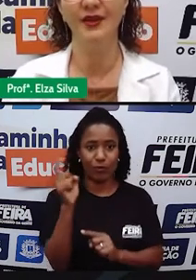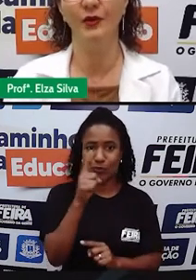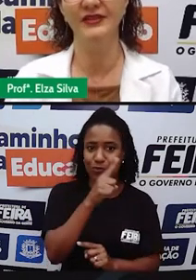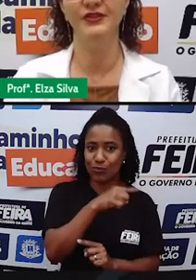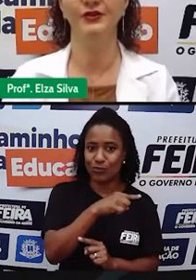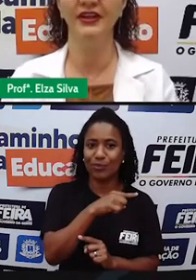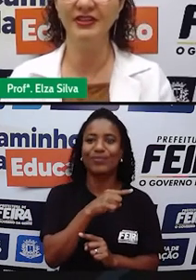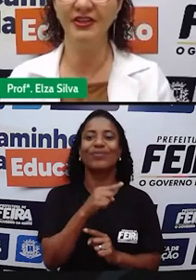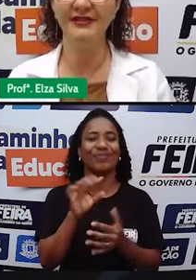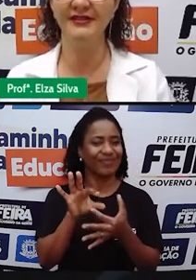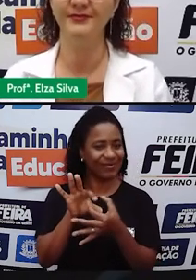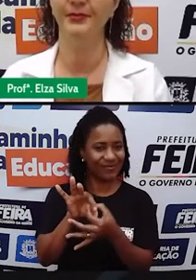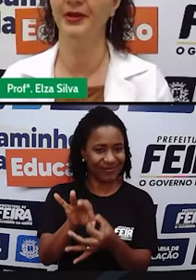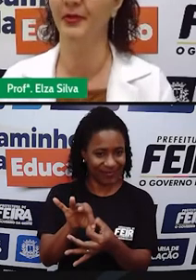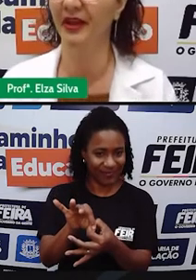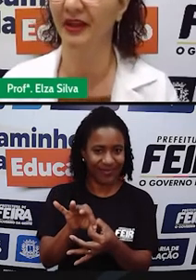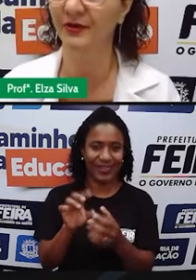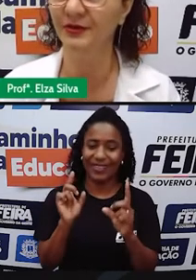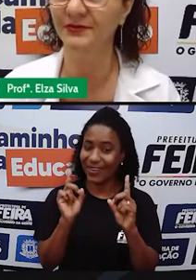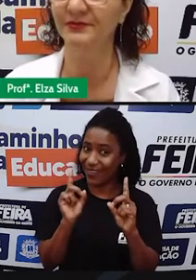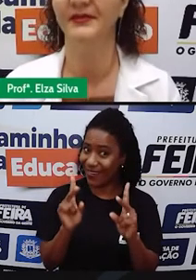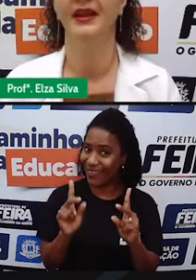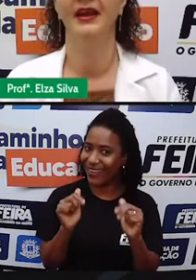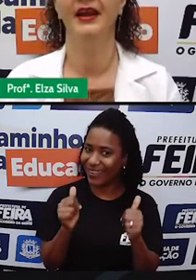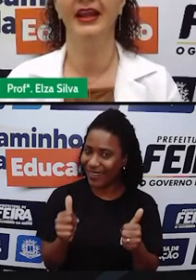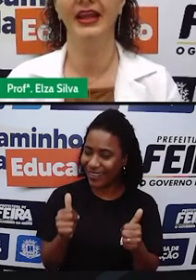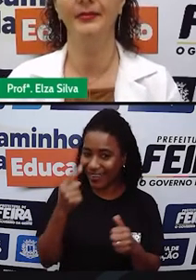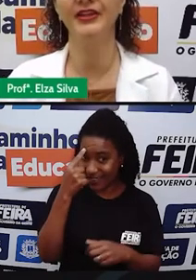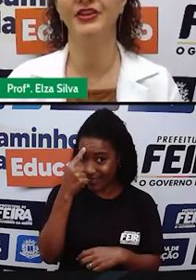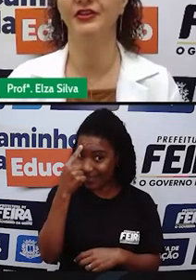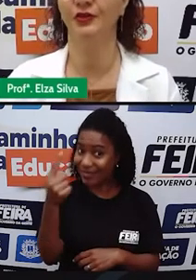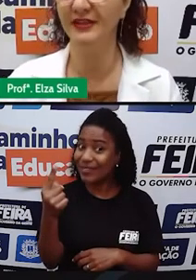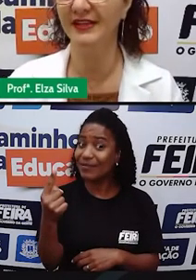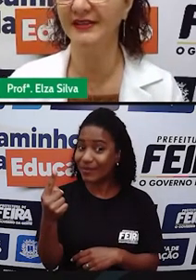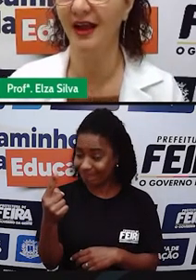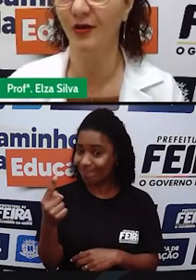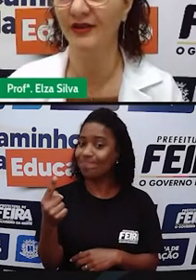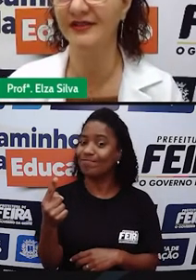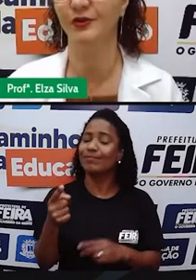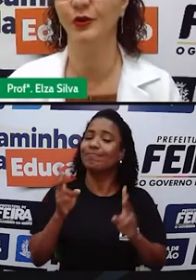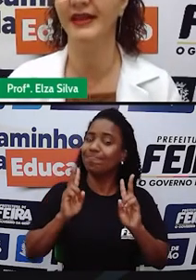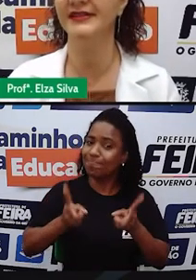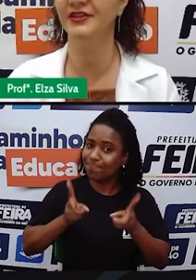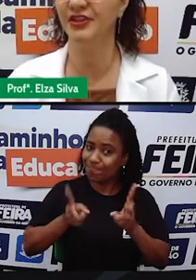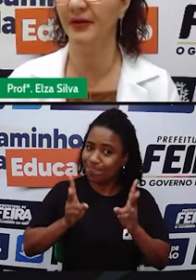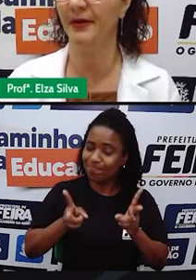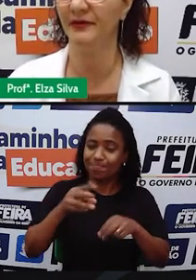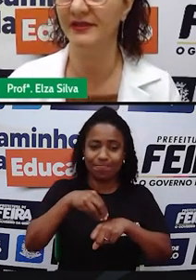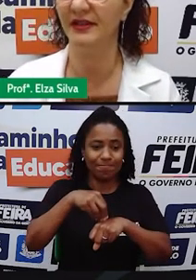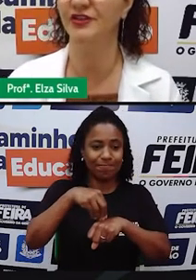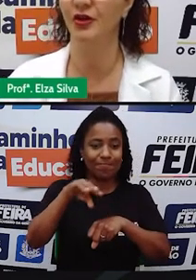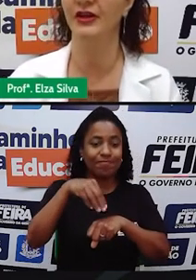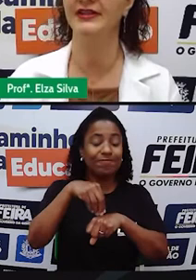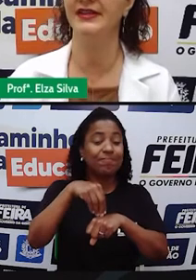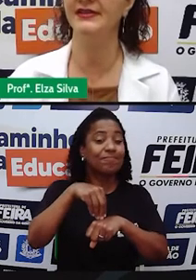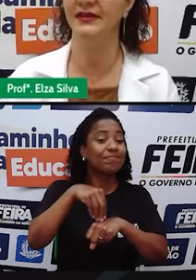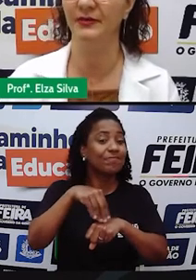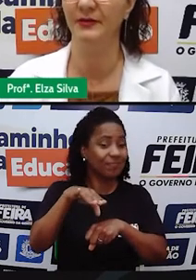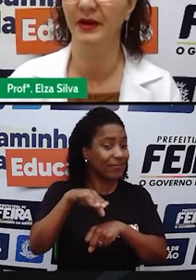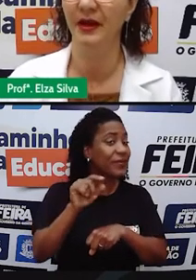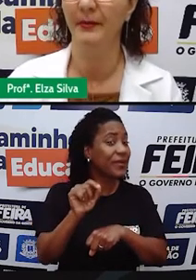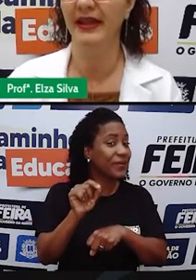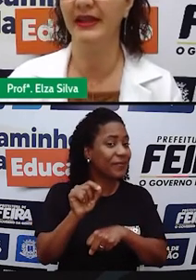Ok. Let's go, students. Primeiro, lembrem de que em todas as aulas eu dou essa dica para vocês de organização,